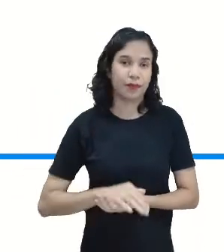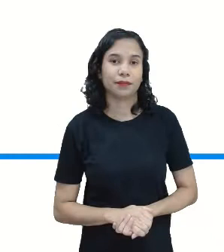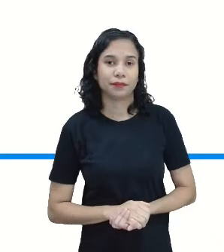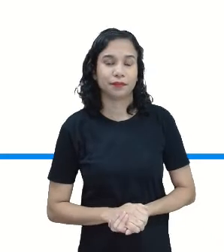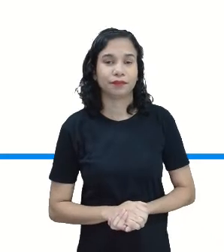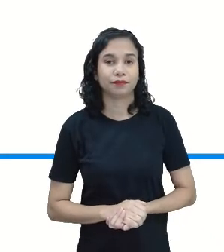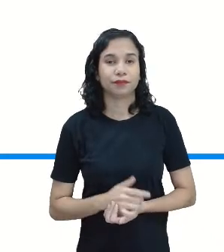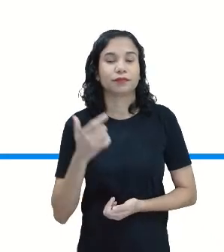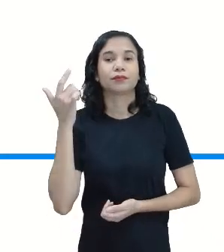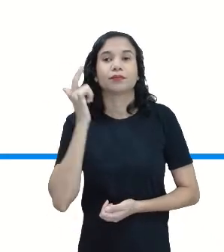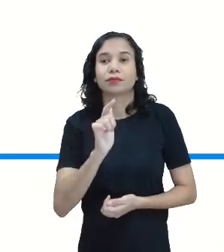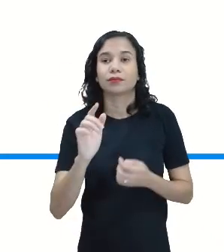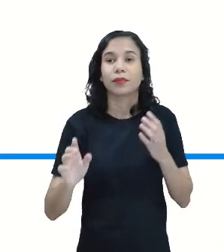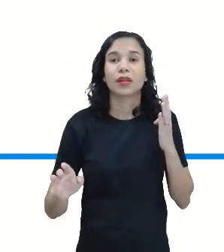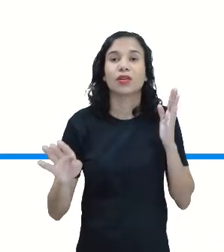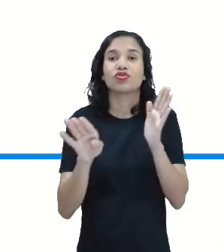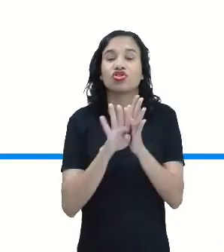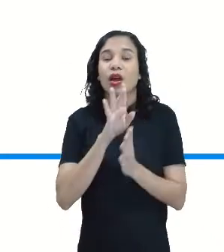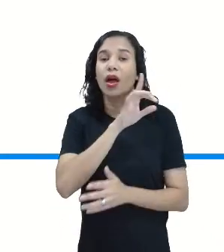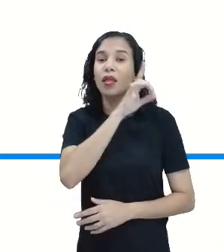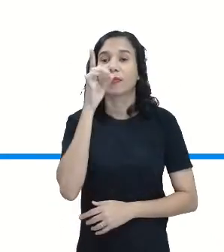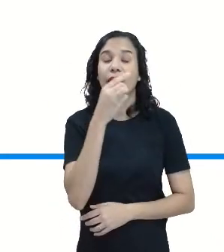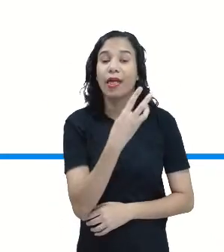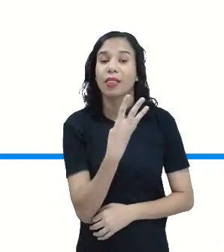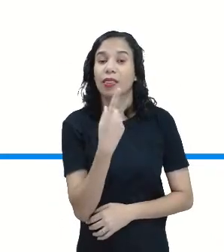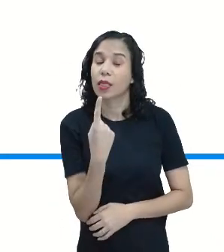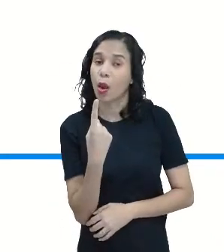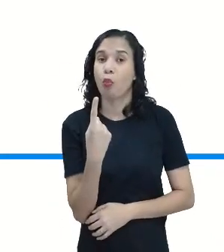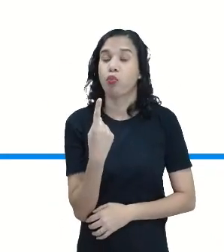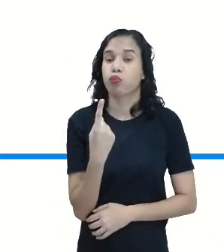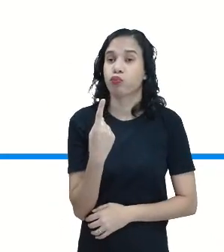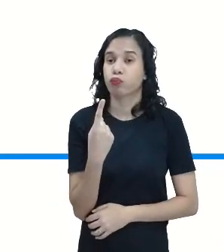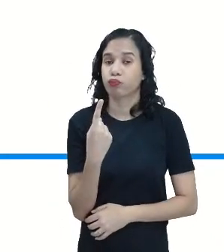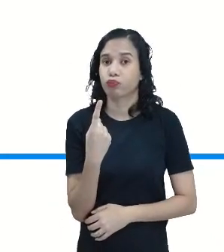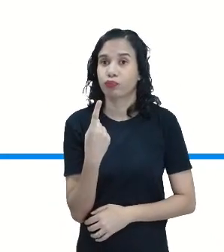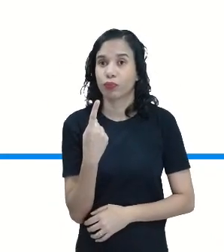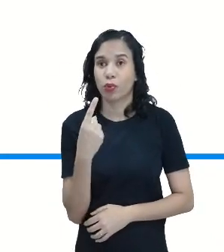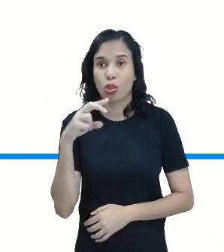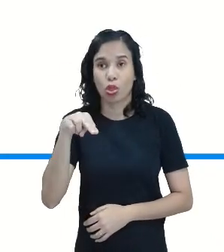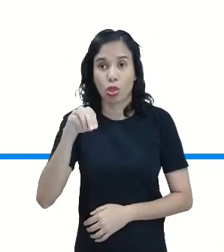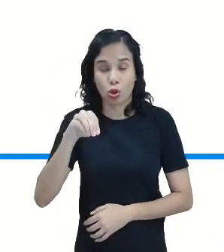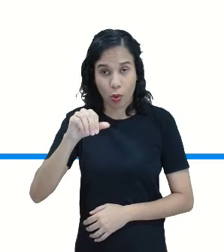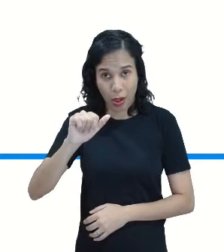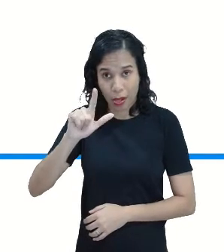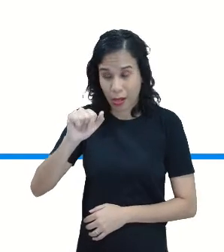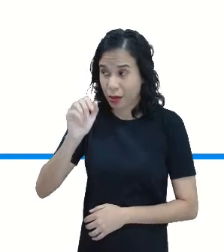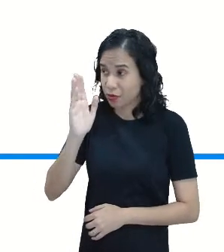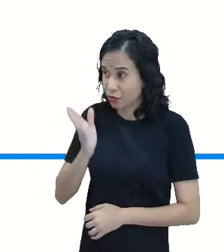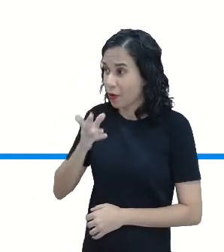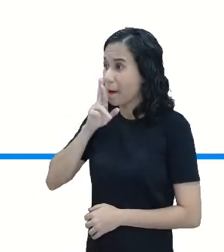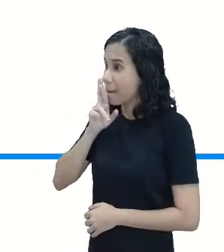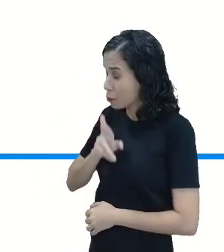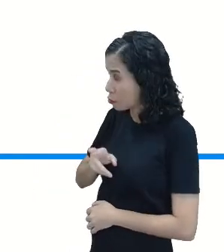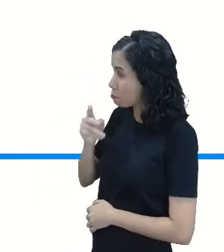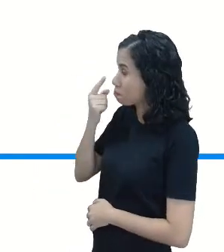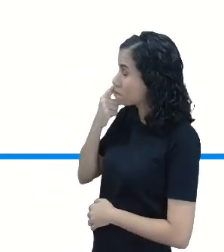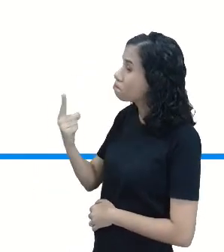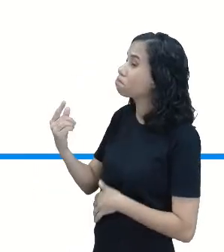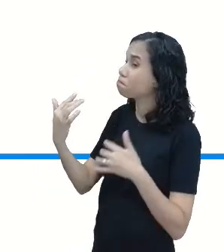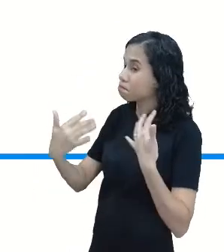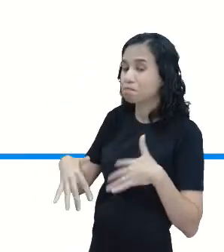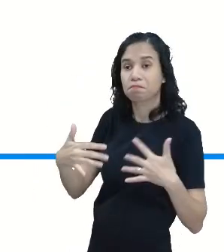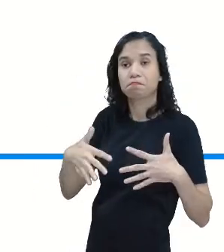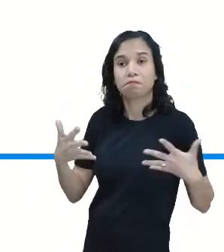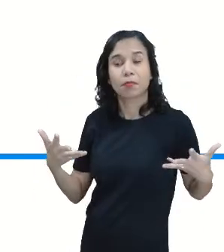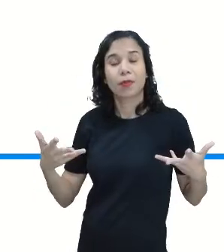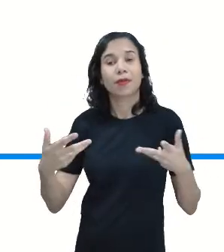E ele vai chegar no dia 31. No ala já respondeu a Já respondeu no ala. No ala